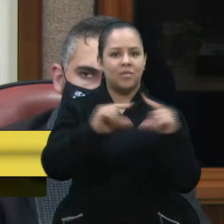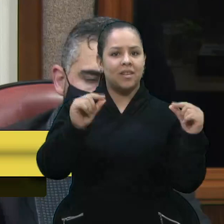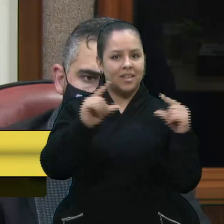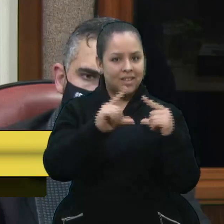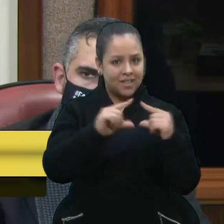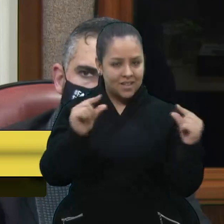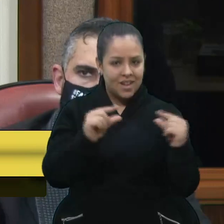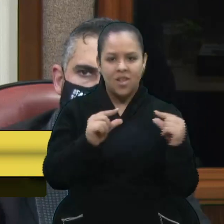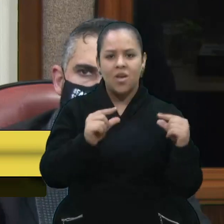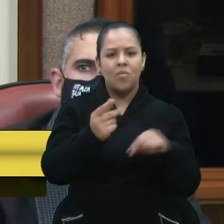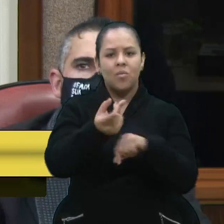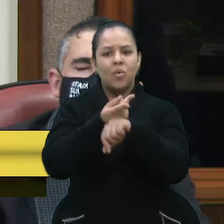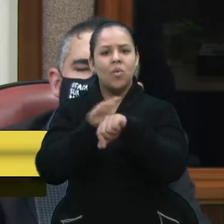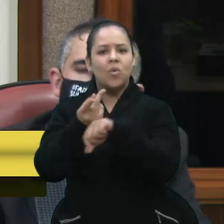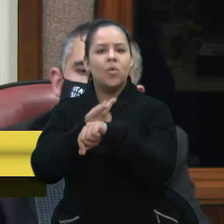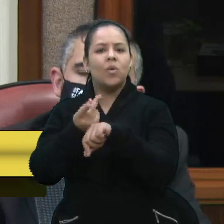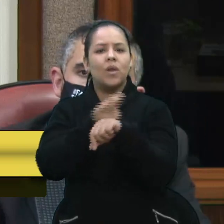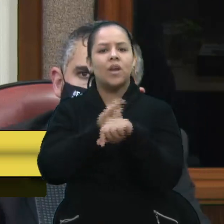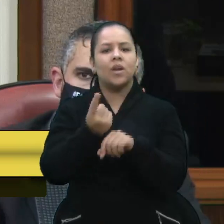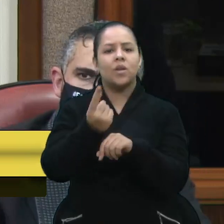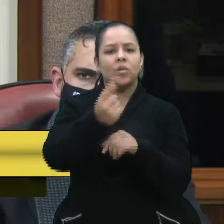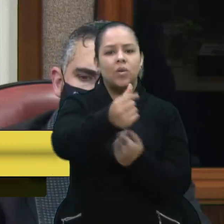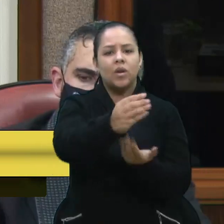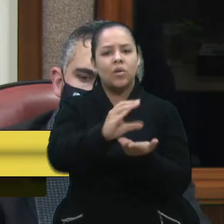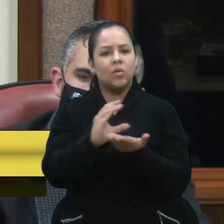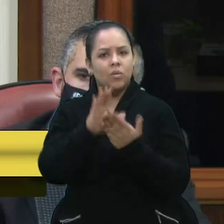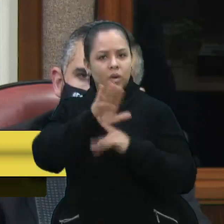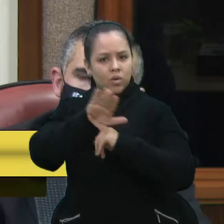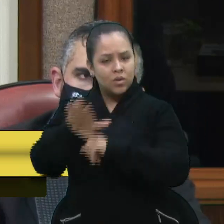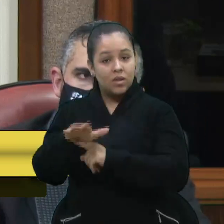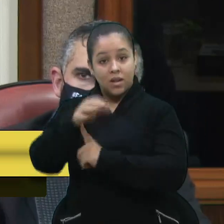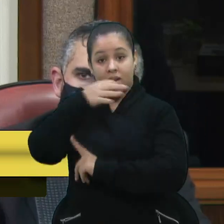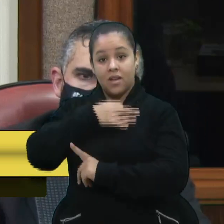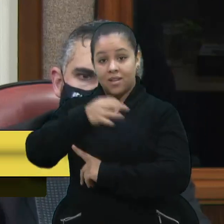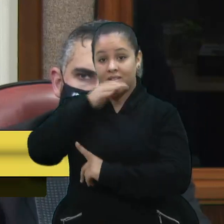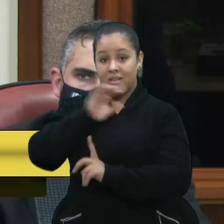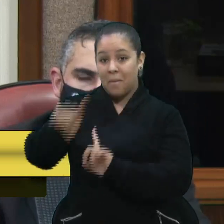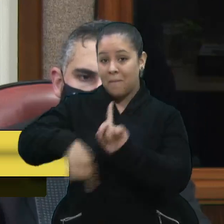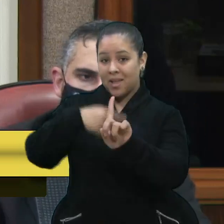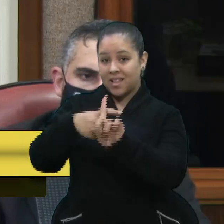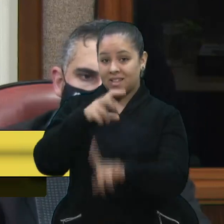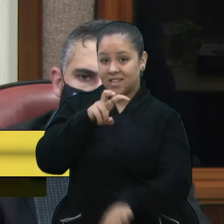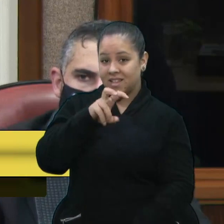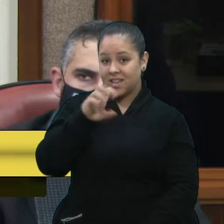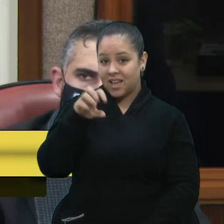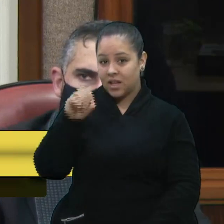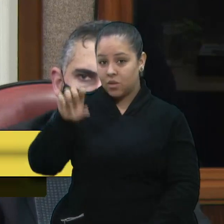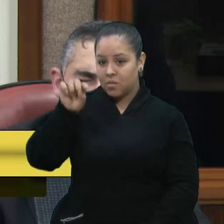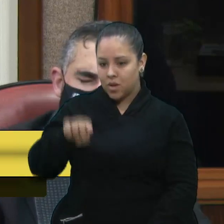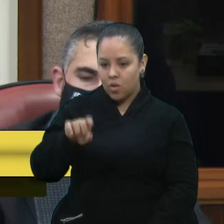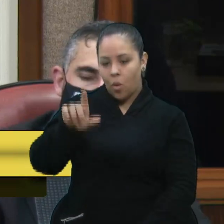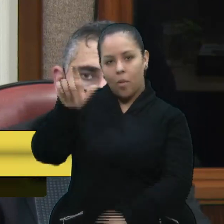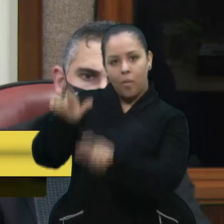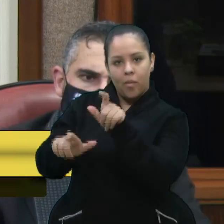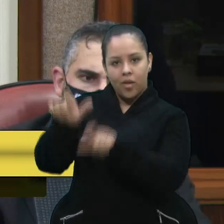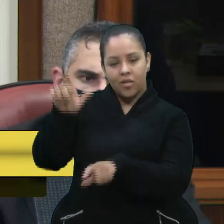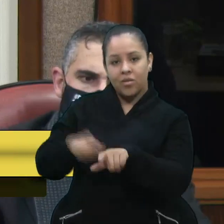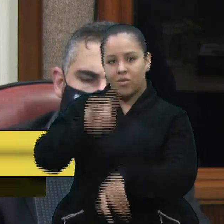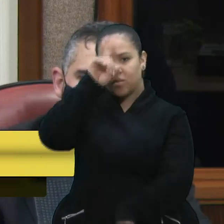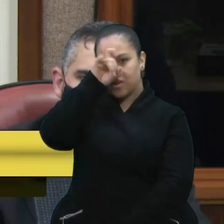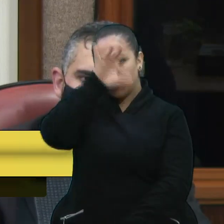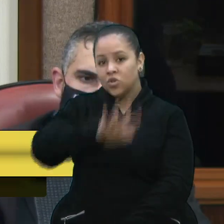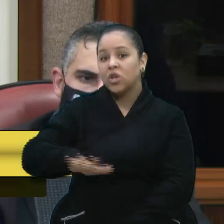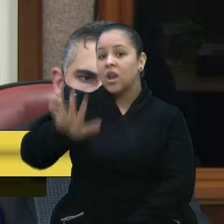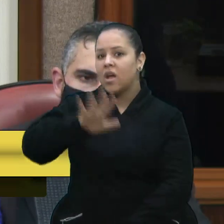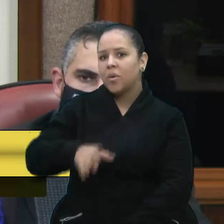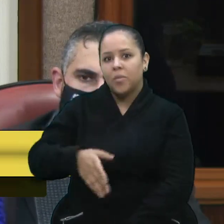buscando recursos para auxiliar. Caxias do Sul, uma cidade com mais de 500 mil habitantes e que nossos hospitais, o Hospital Geral,